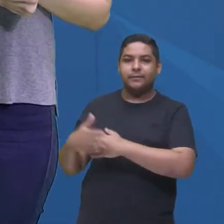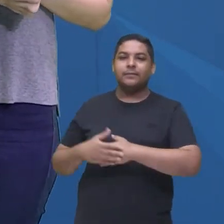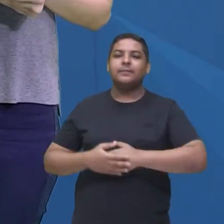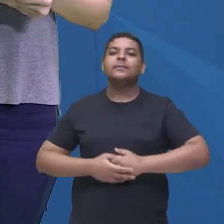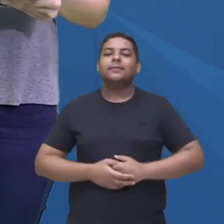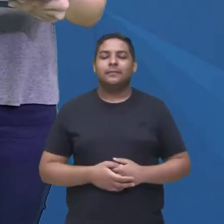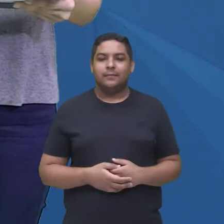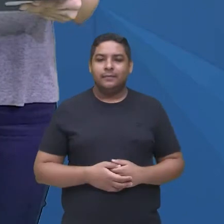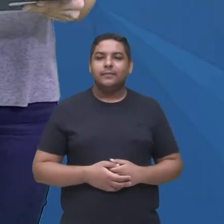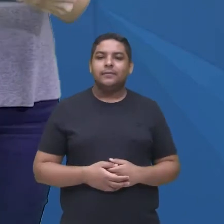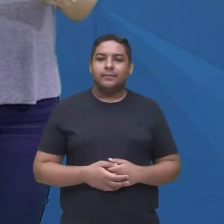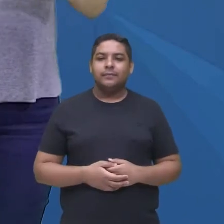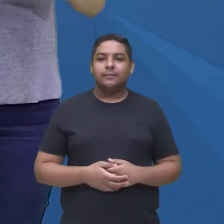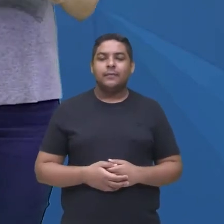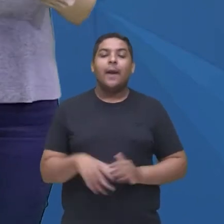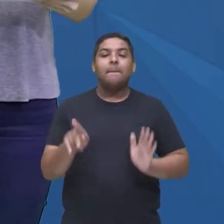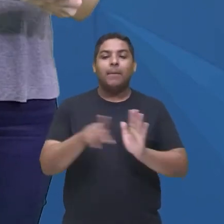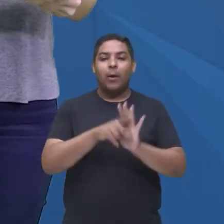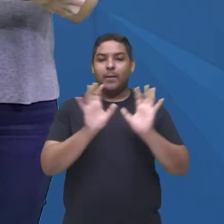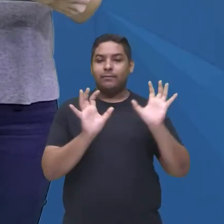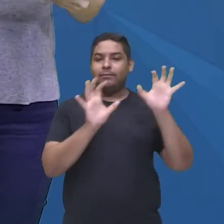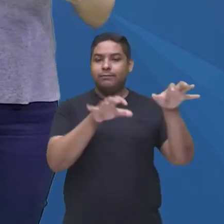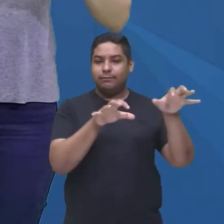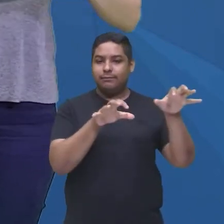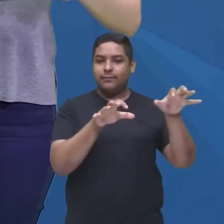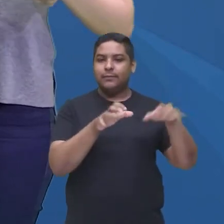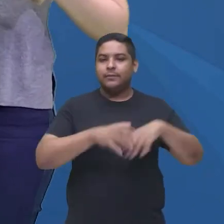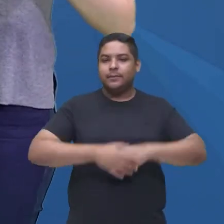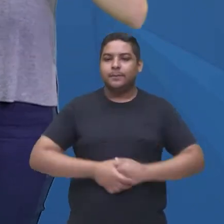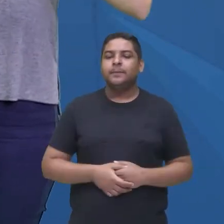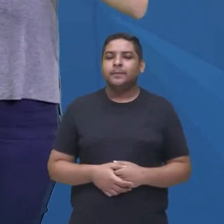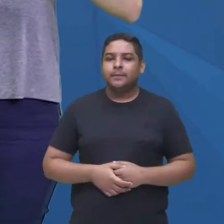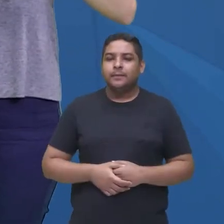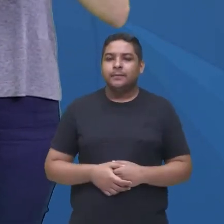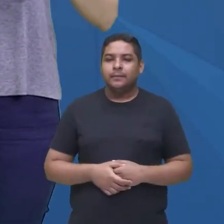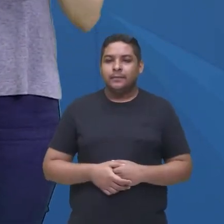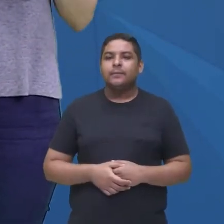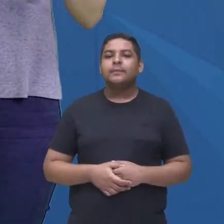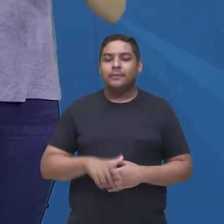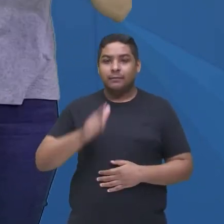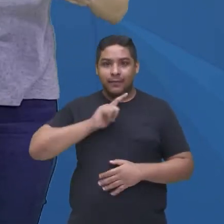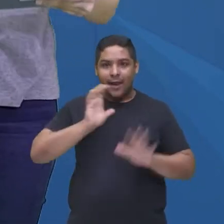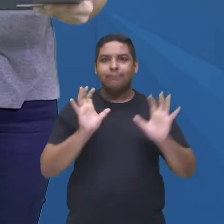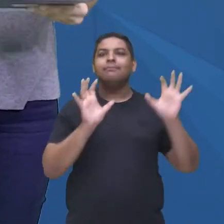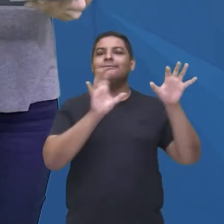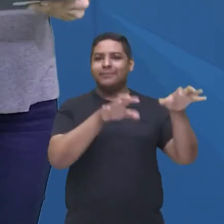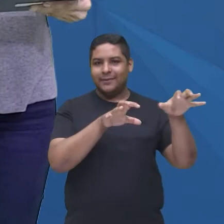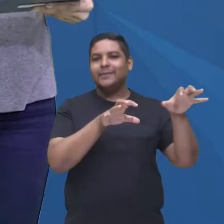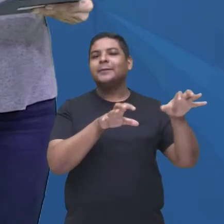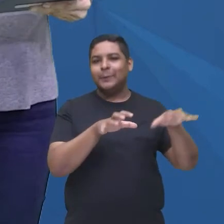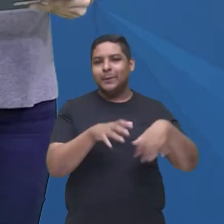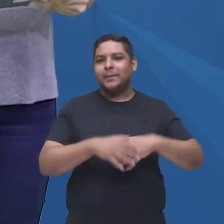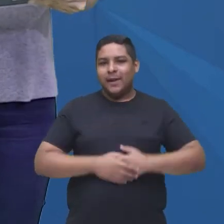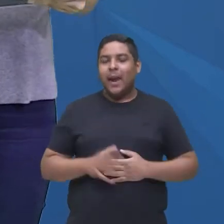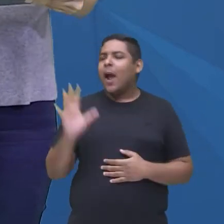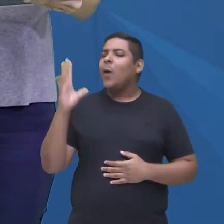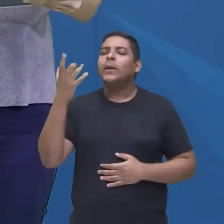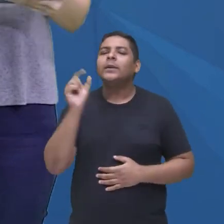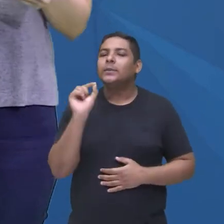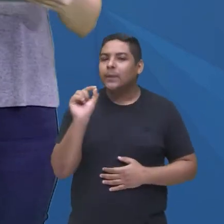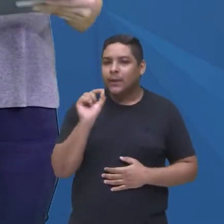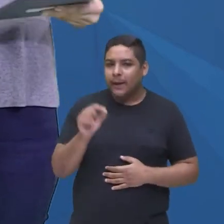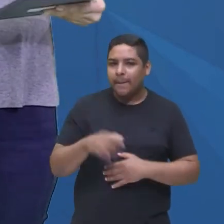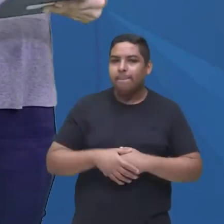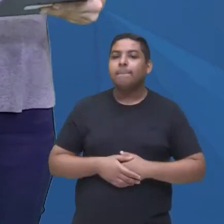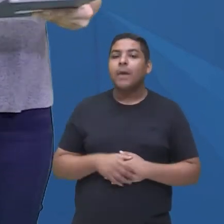Walking Dead, né, quem aqui já não ouviu falar daquela série que a gente tem ali aqueles zumbis, né, que acontece quando